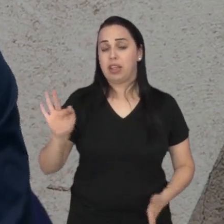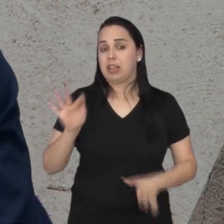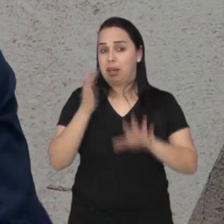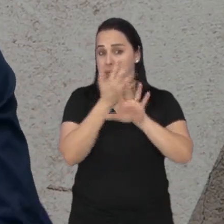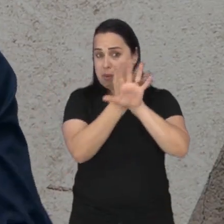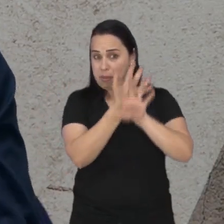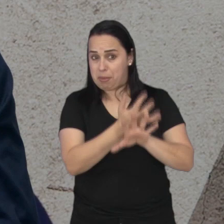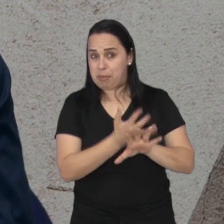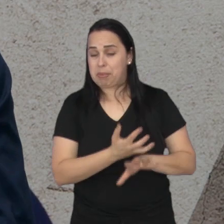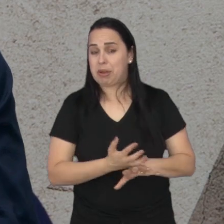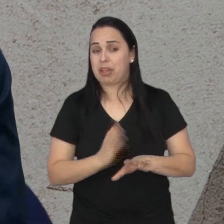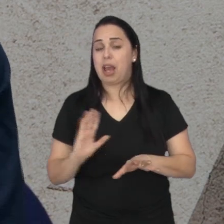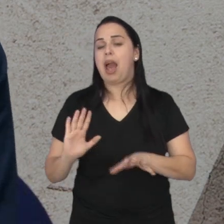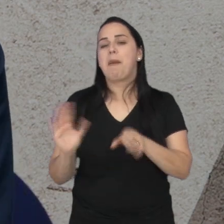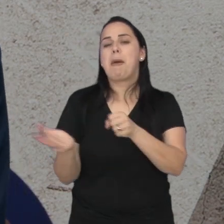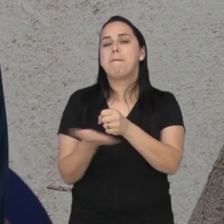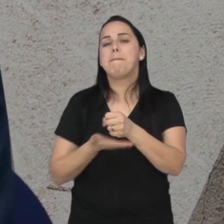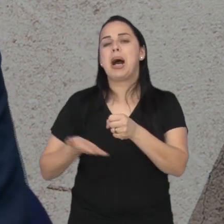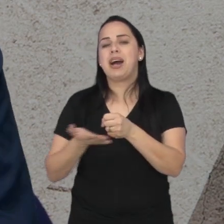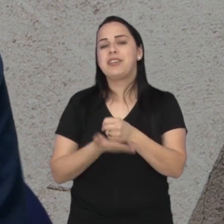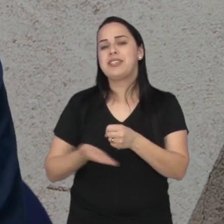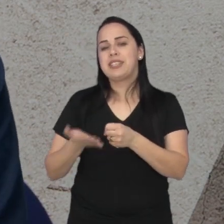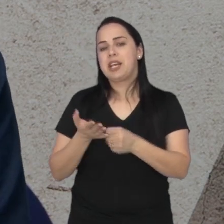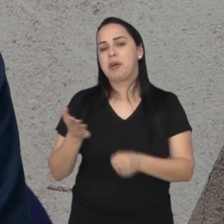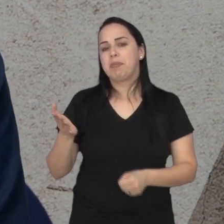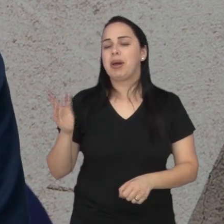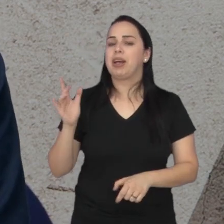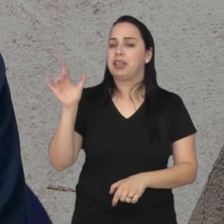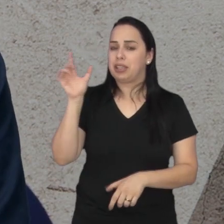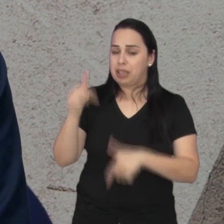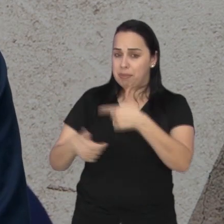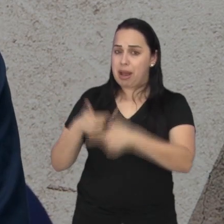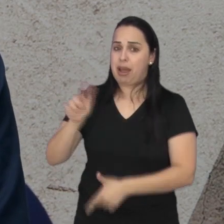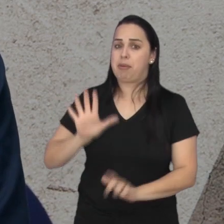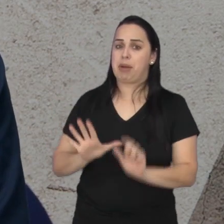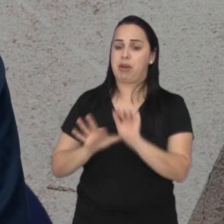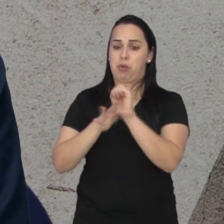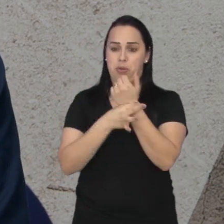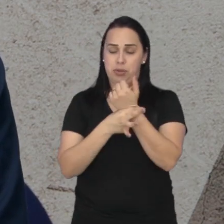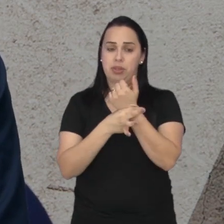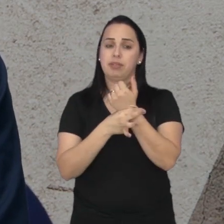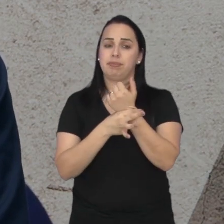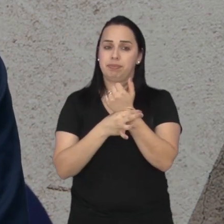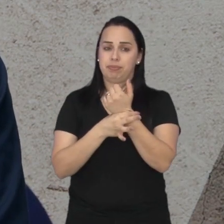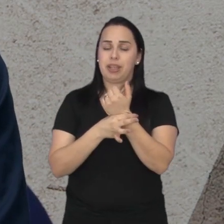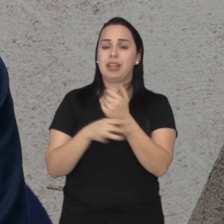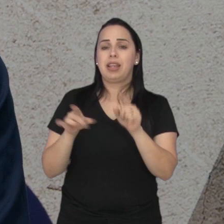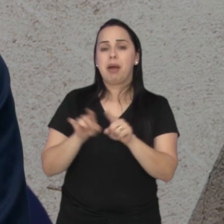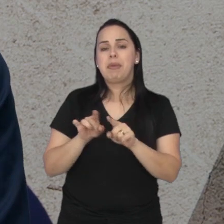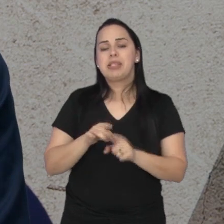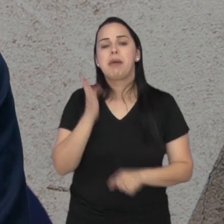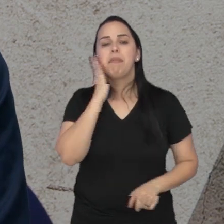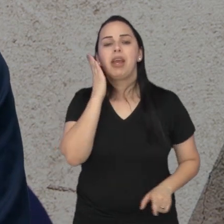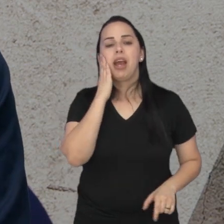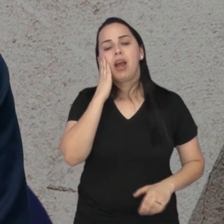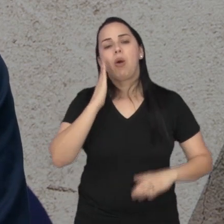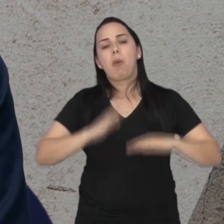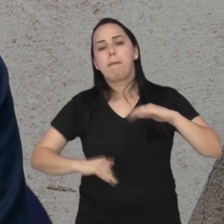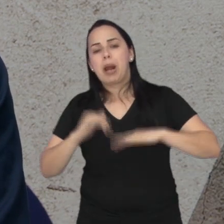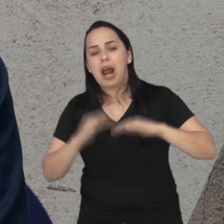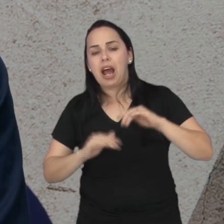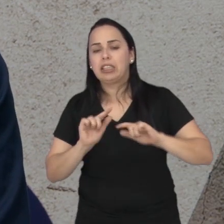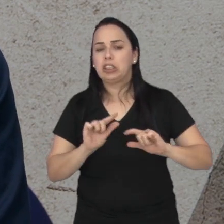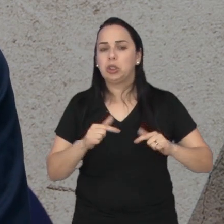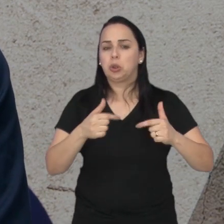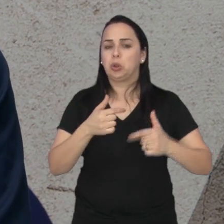que você vai ter essas disciplinas que vão te dar essa base para você poder atuar com mais segurança, controlar ali a prática de